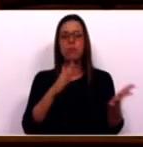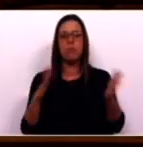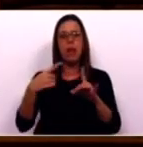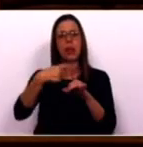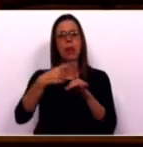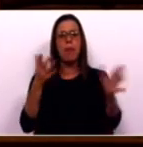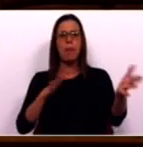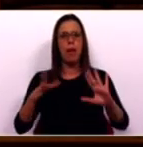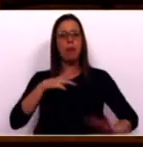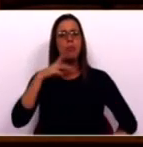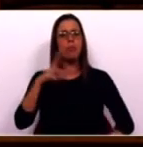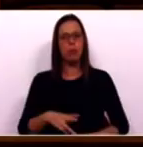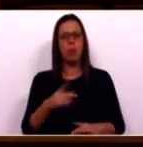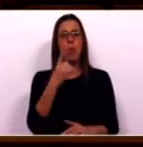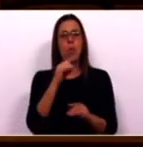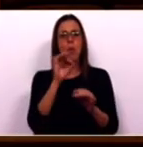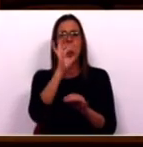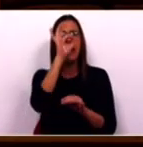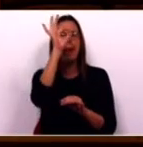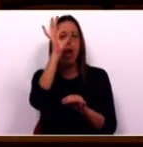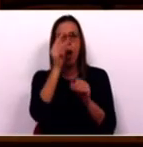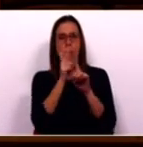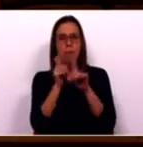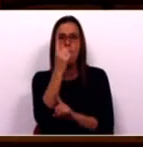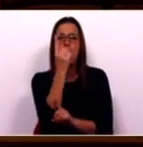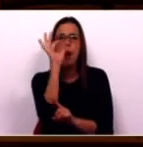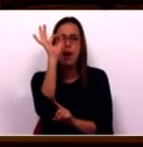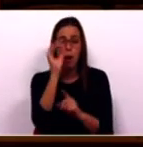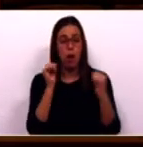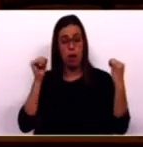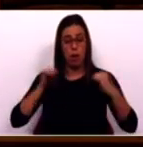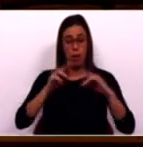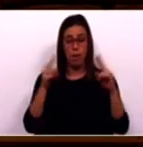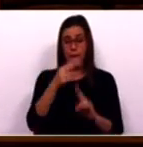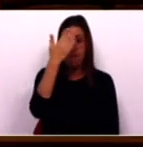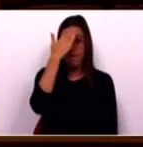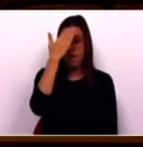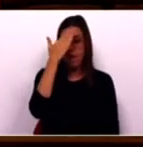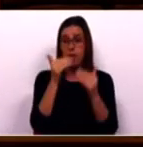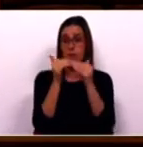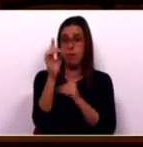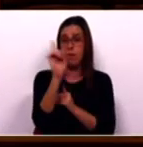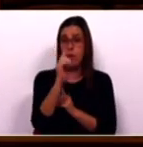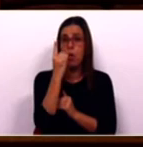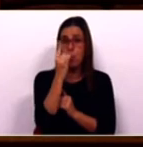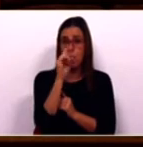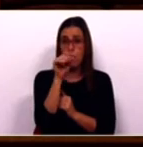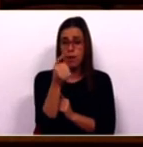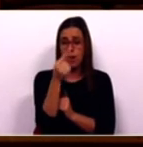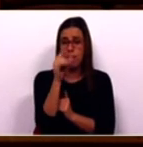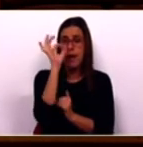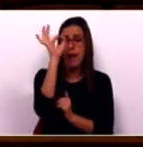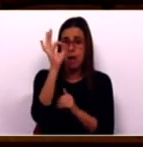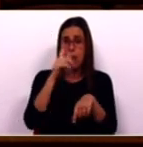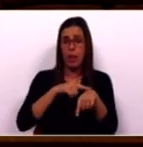média em Portugal aumentou 1 grau. Se recordarmos que o Acordo de Paris prevê um aumento não superior a 1,5 grau em